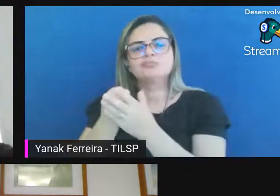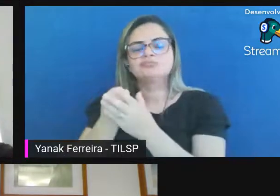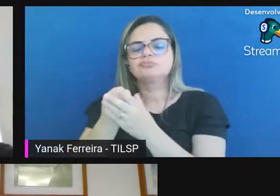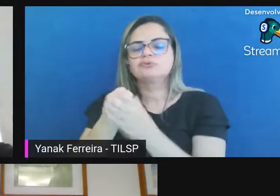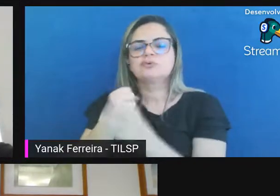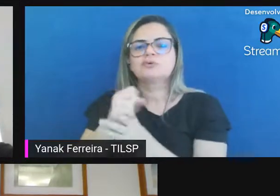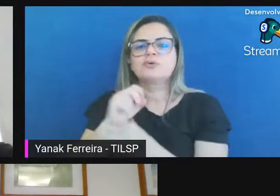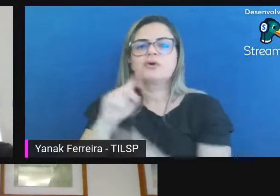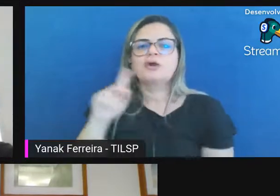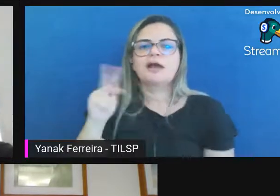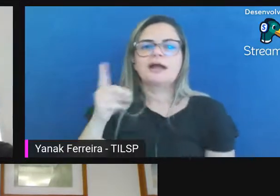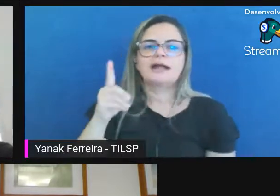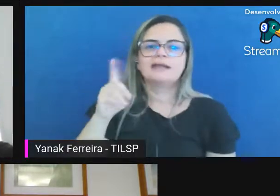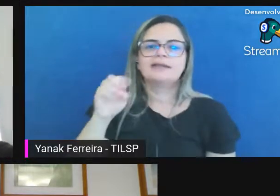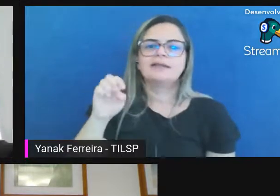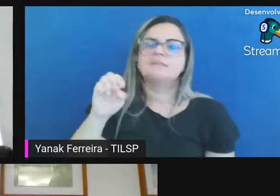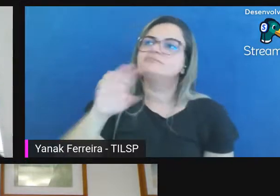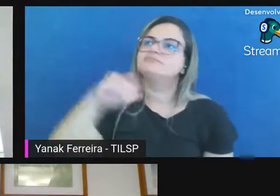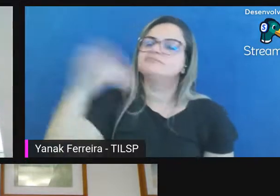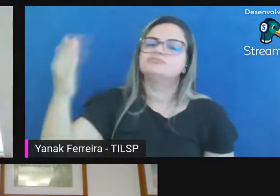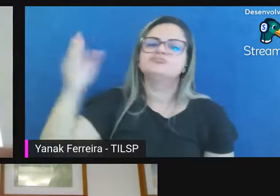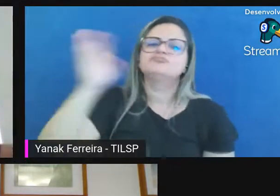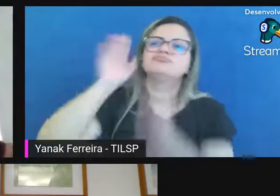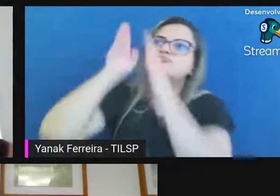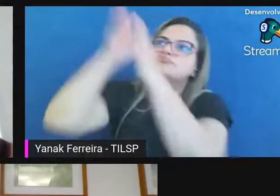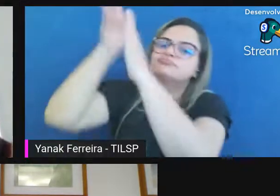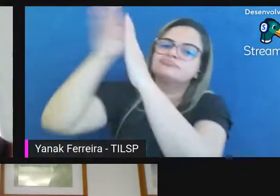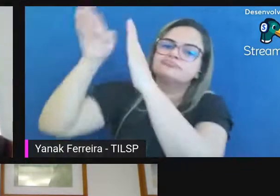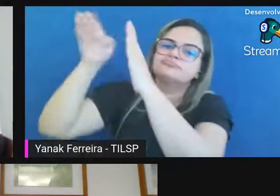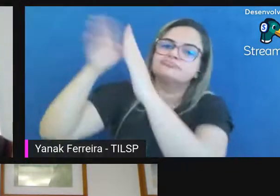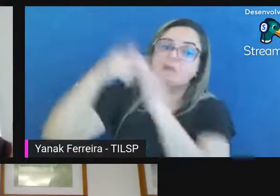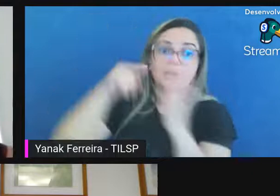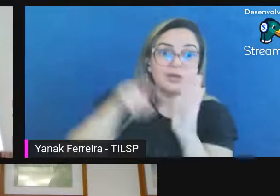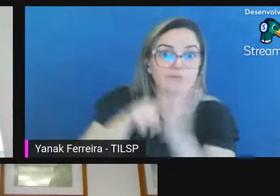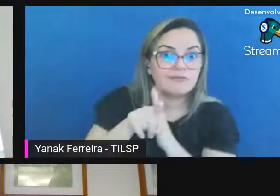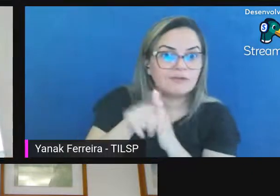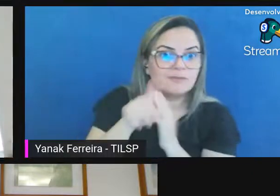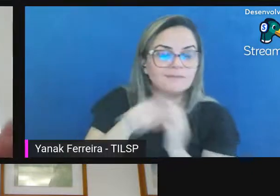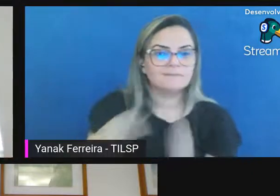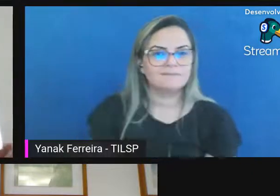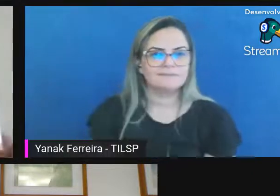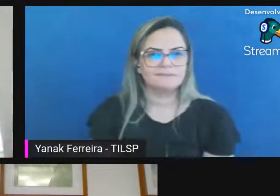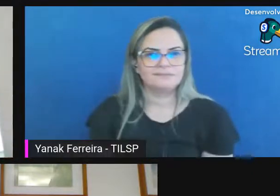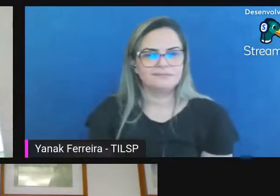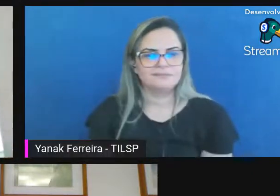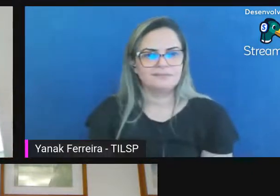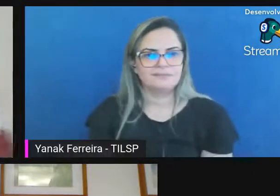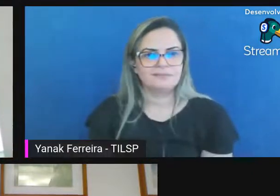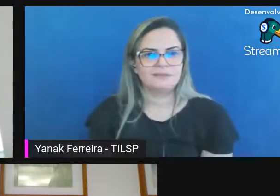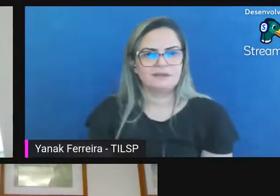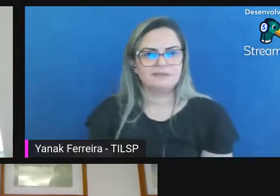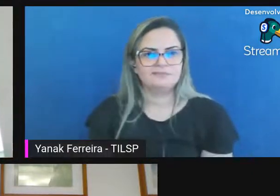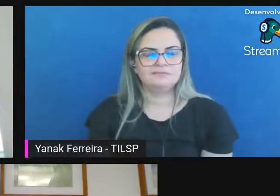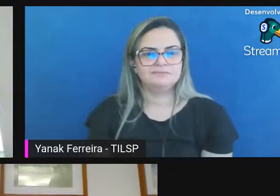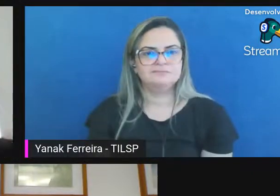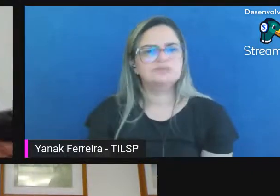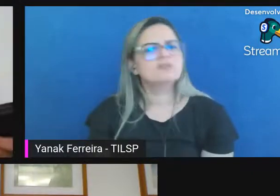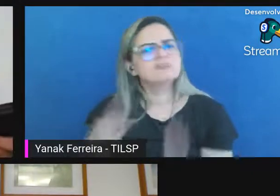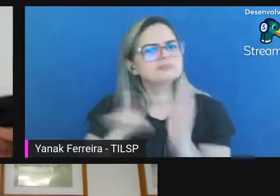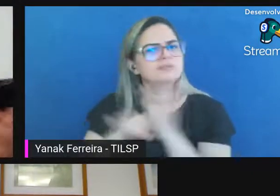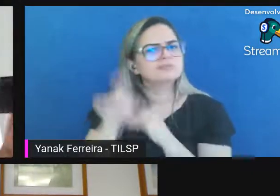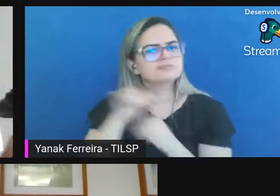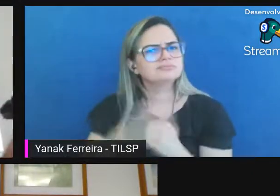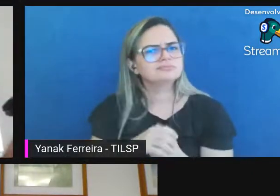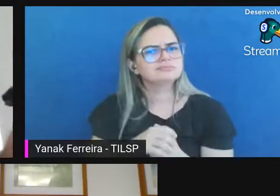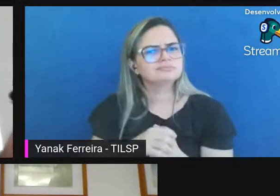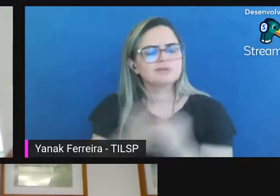daquela instituição volto a perguntar com essa pergunta que me foi feita magnífica para ter esse diálogo manter esse